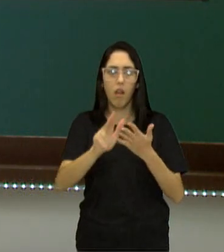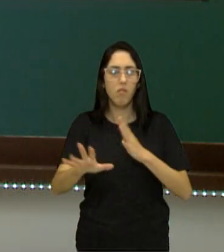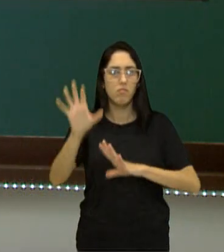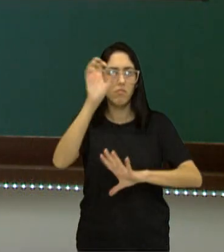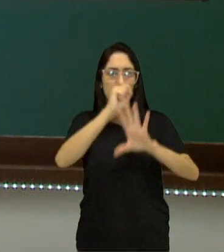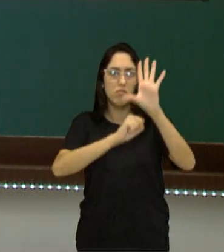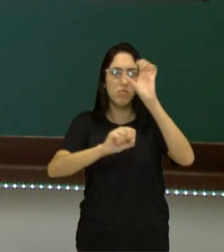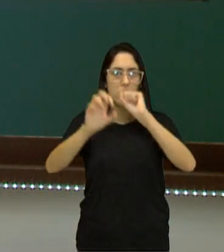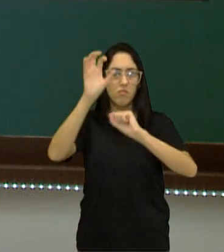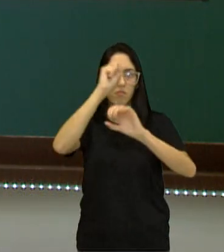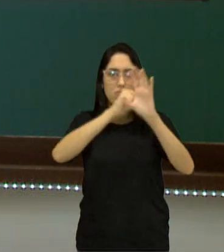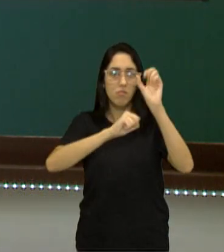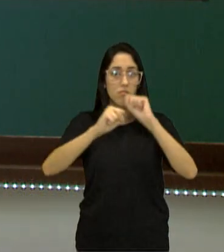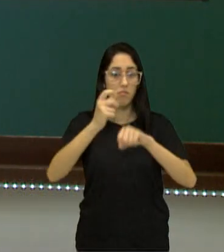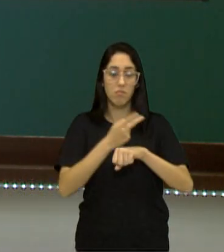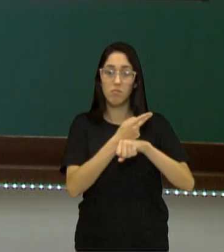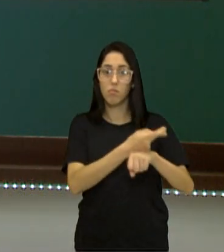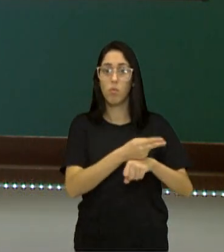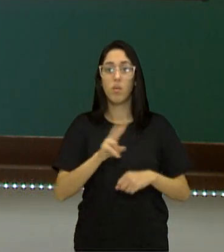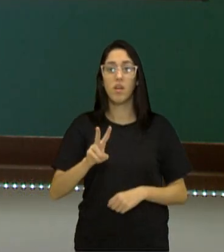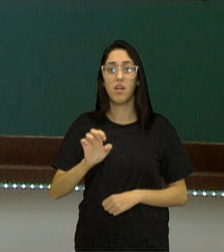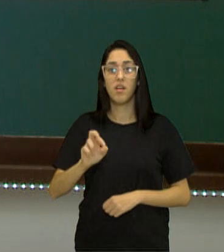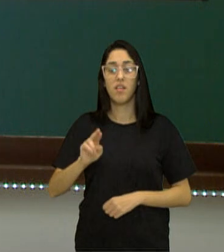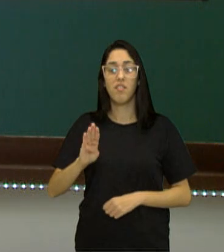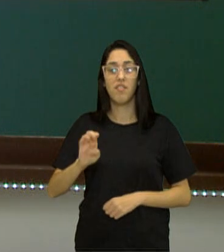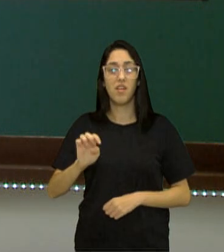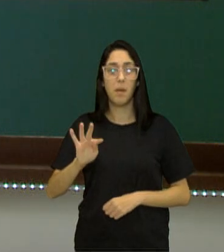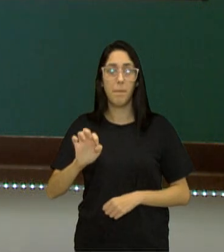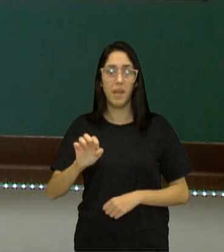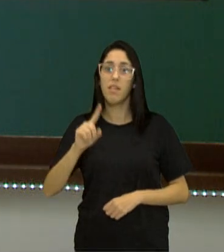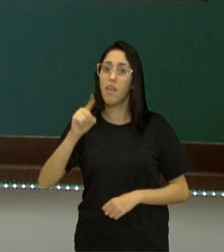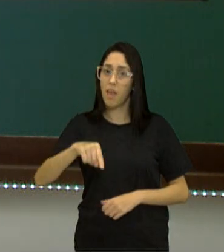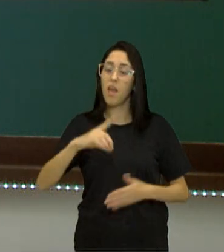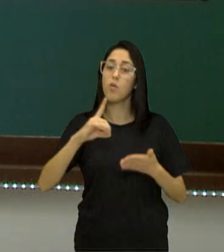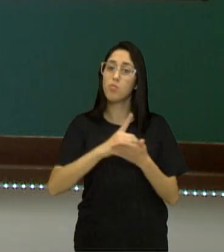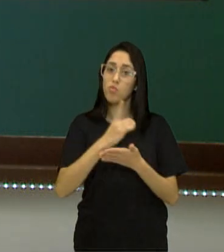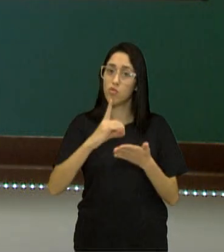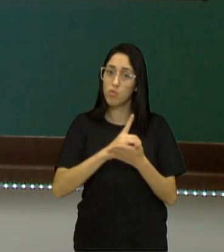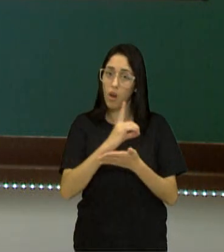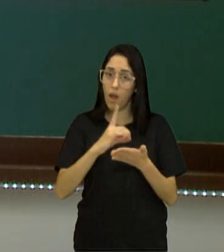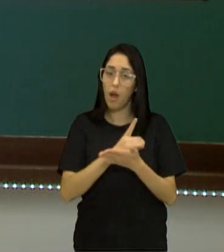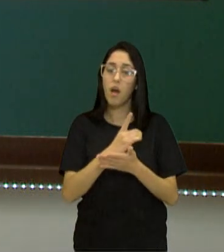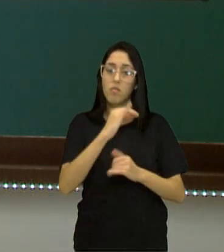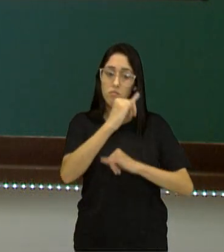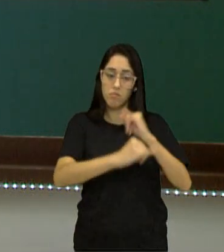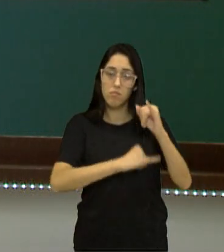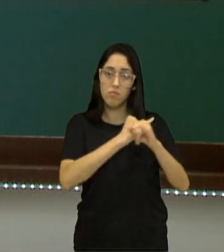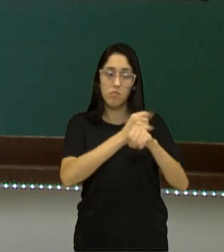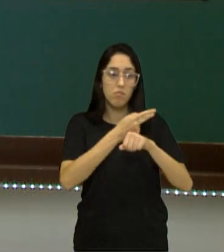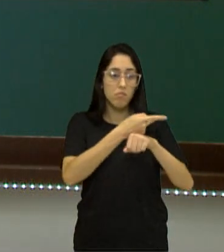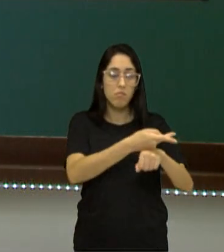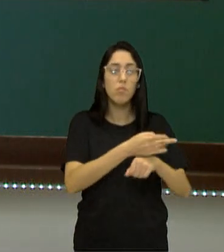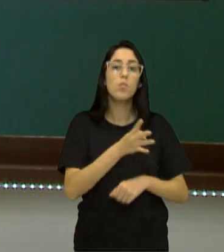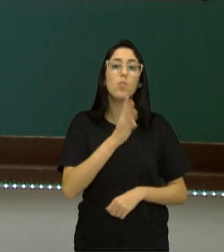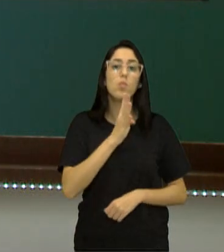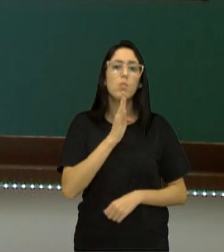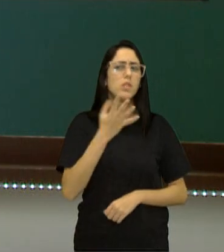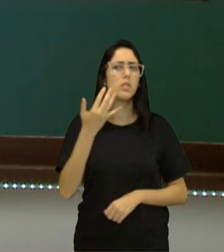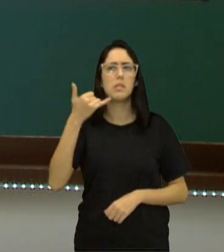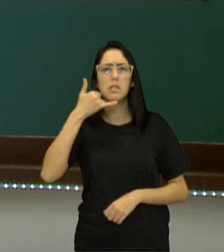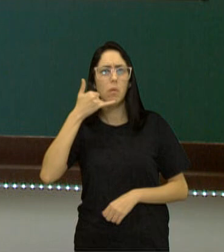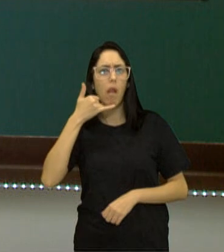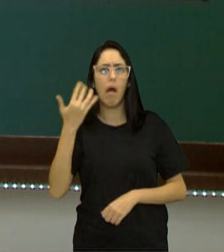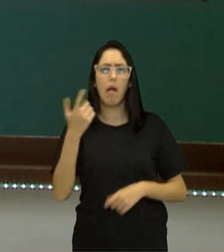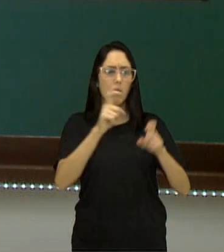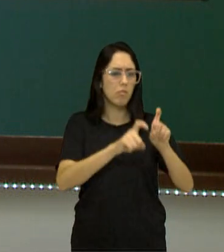consultando o verbete. E é um dicionário. É um dicionário online que a pode acessar de qualquer celular, qualquer